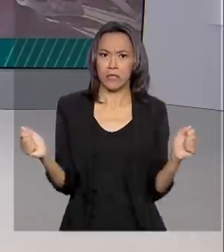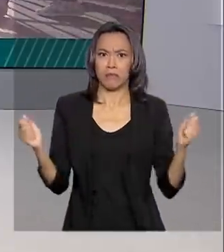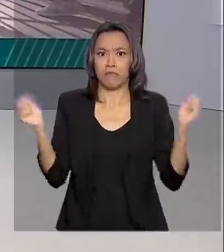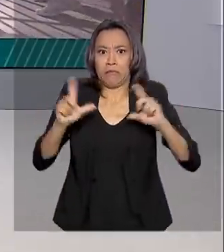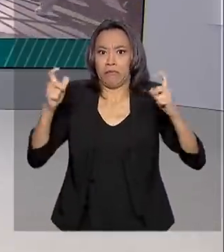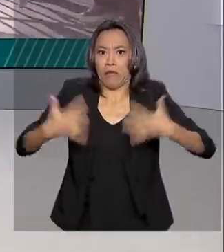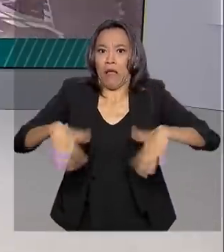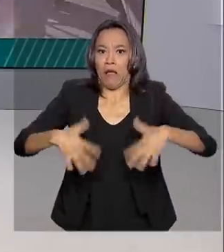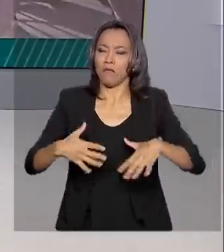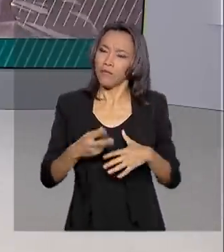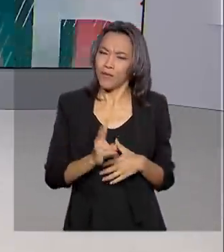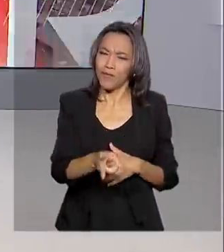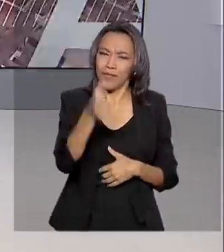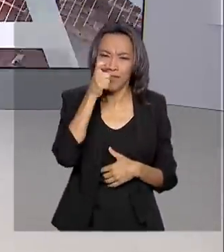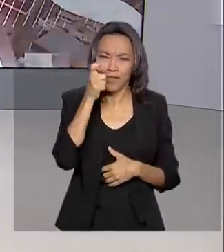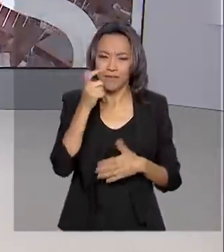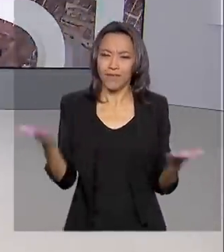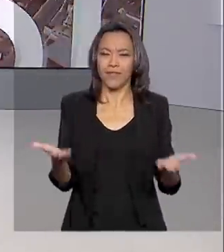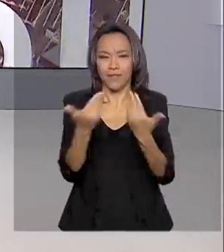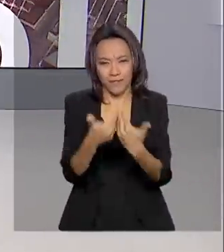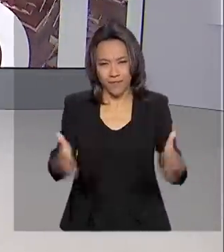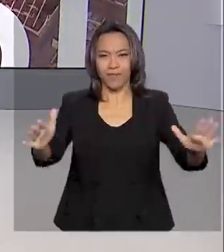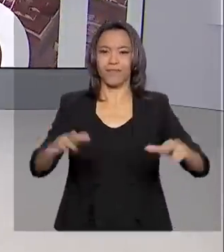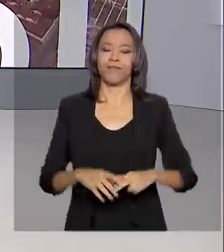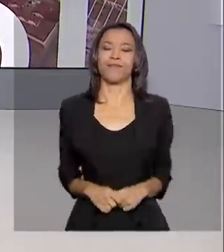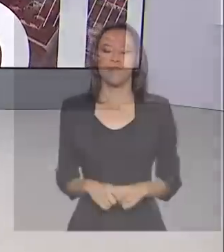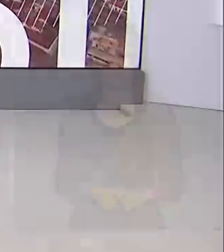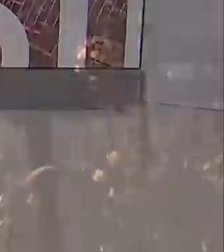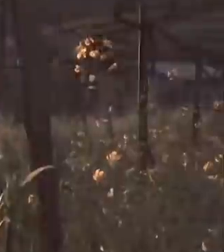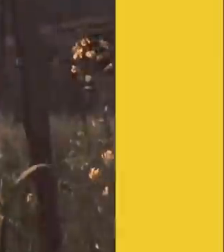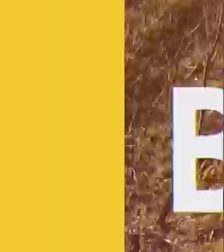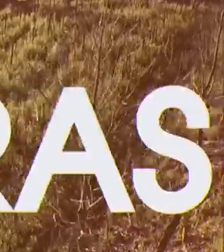Fique com a gente. O Brasil em Dia começa agora.